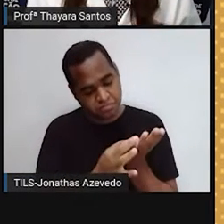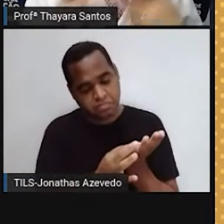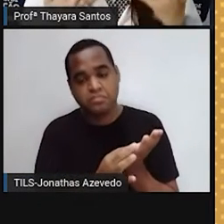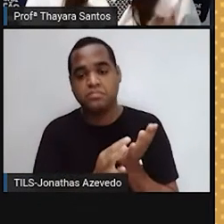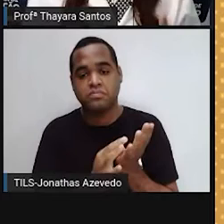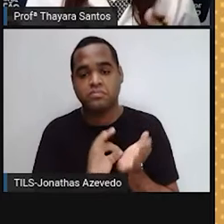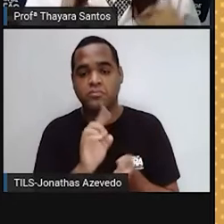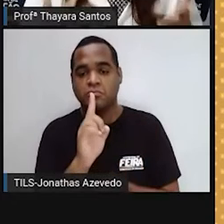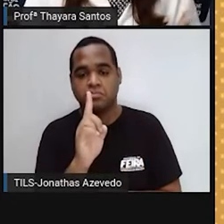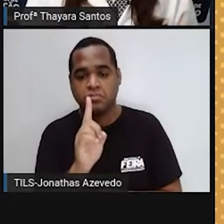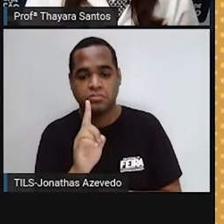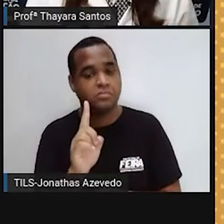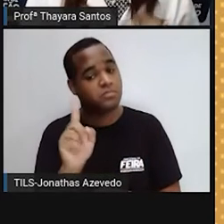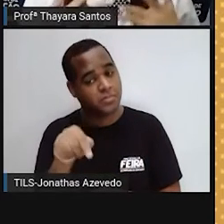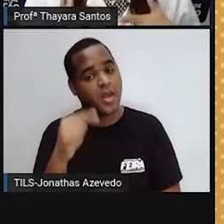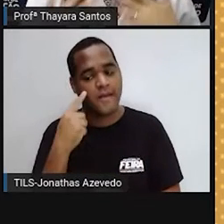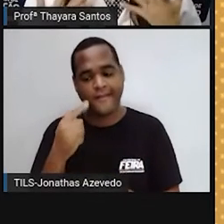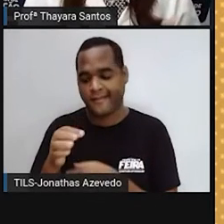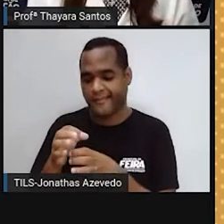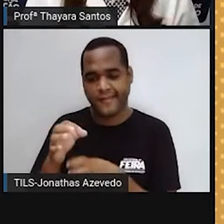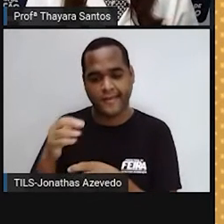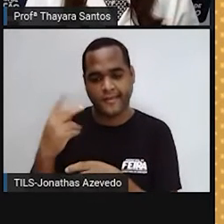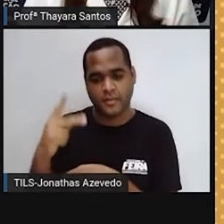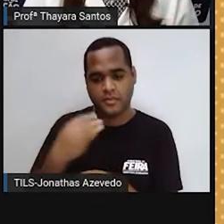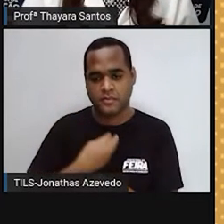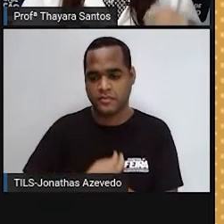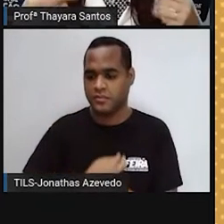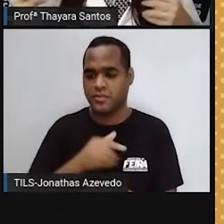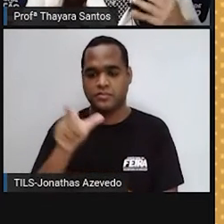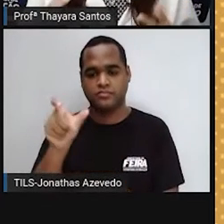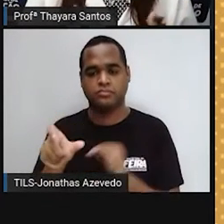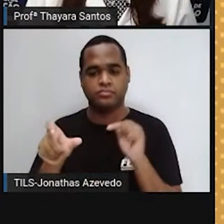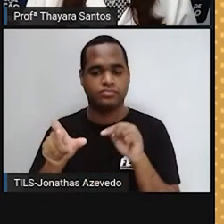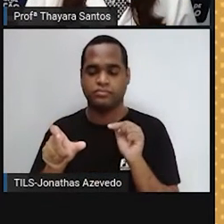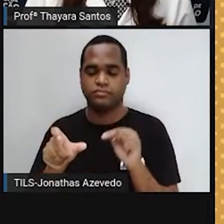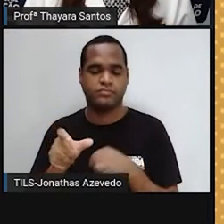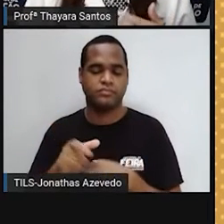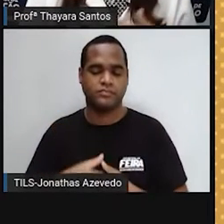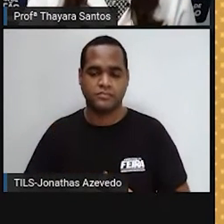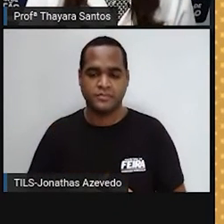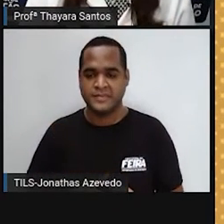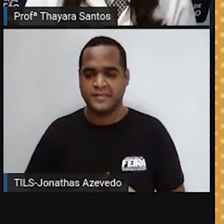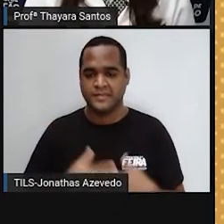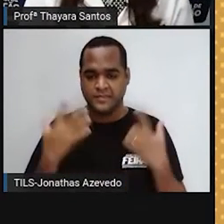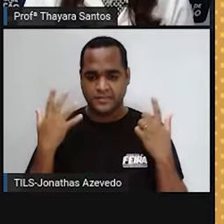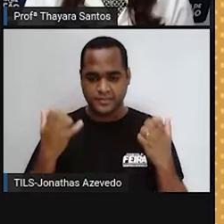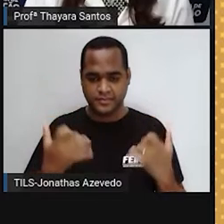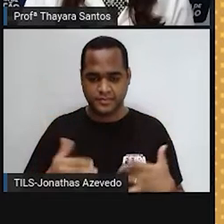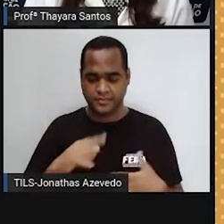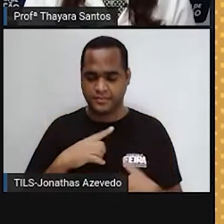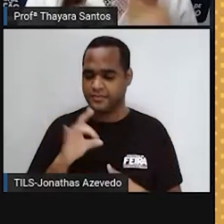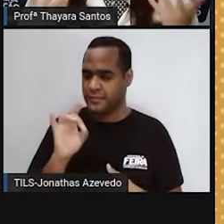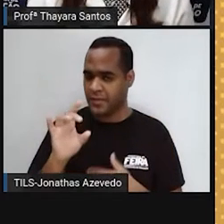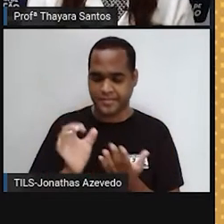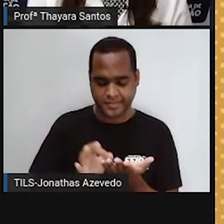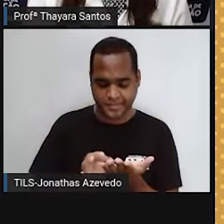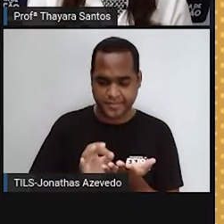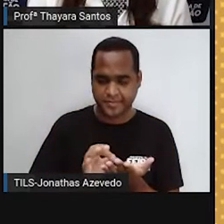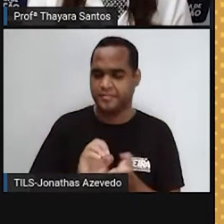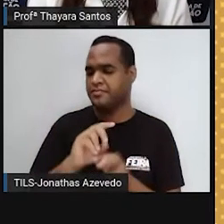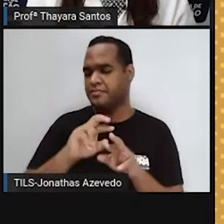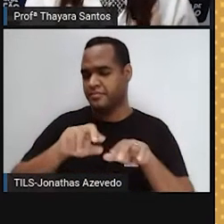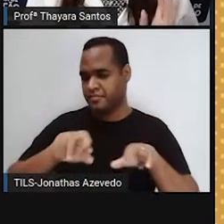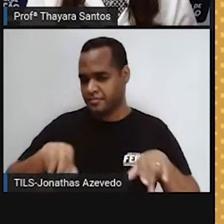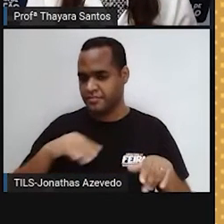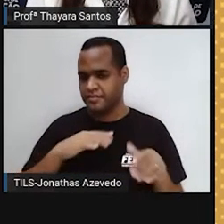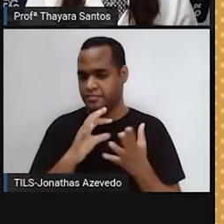já é o organismo, já é o ser vivo. E a gente vai ver mais adiante que a gente não só tem um tipo de célula, existem vários tipos